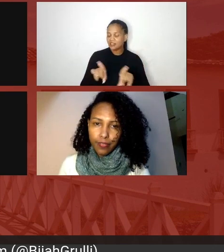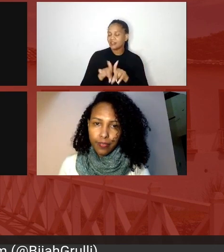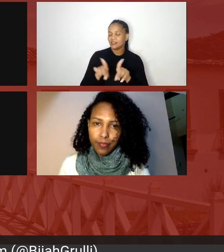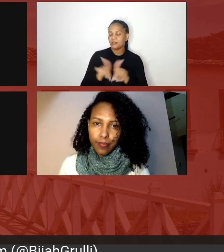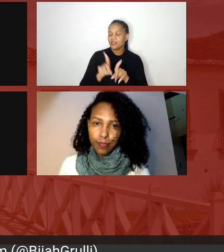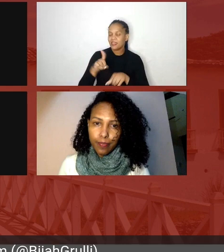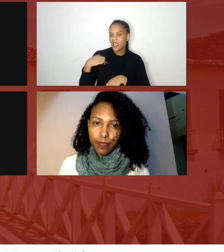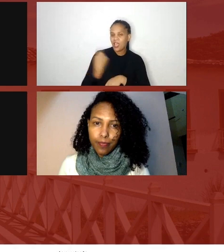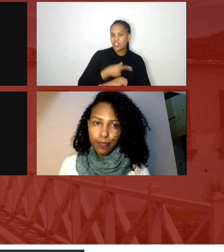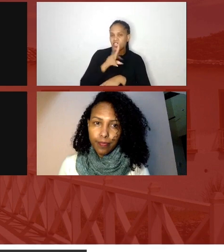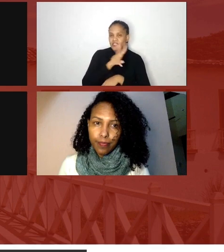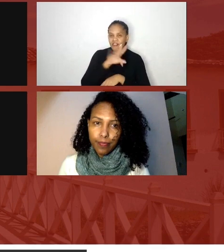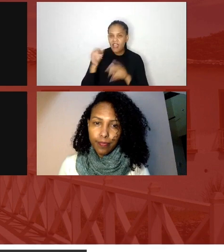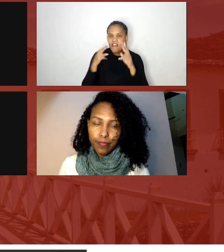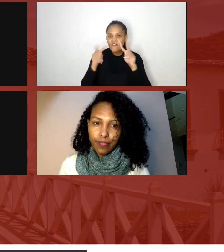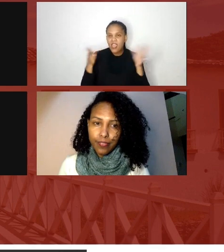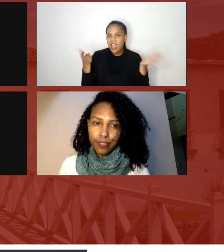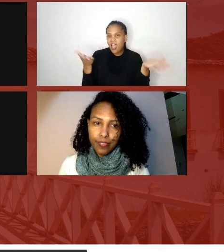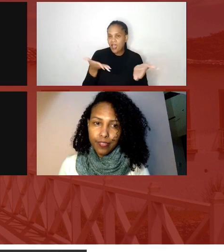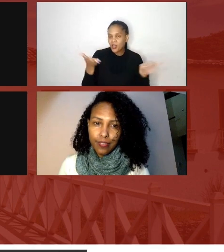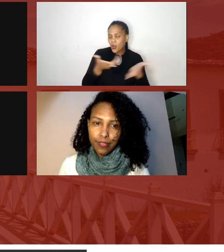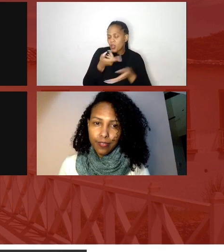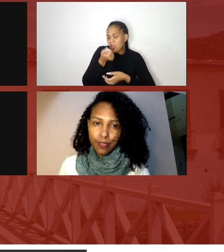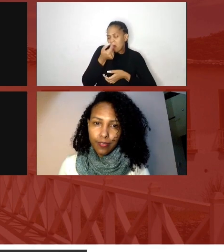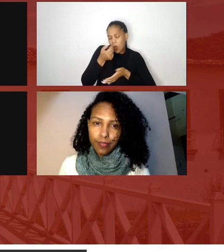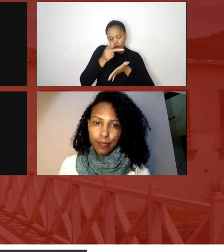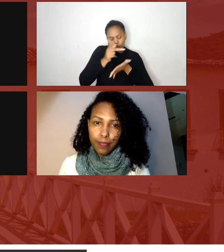assistir agora um pouco de poesia